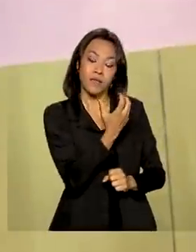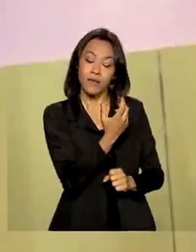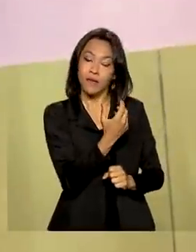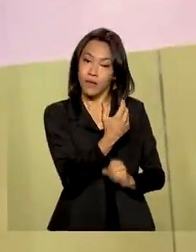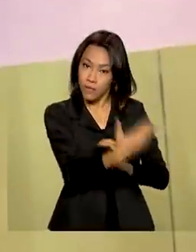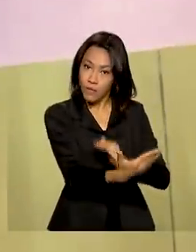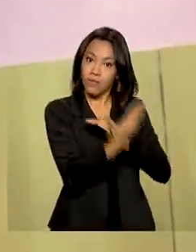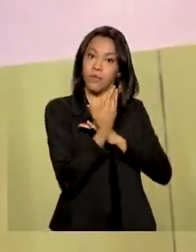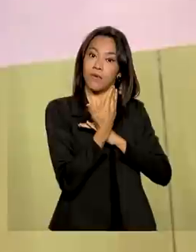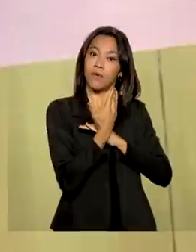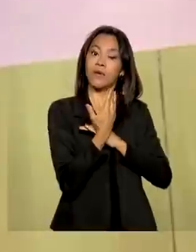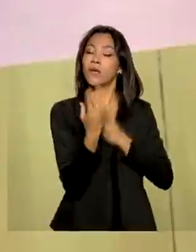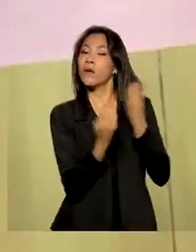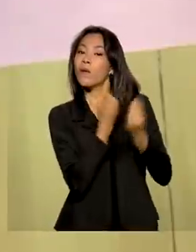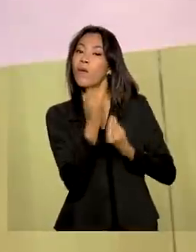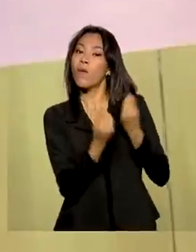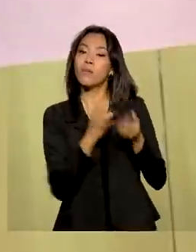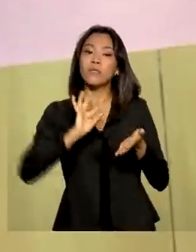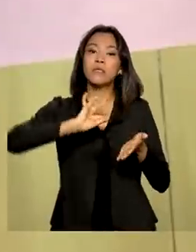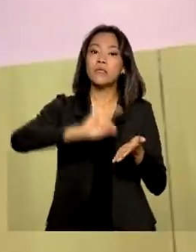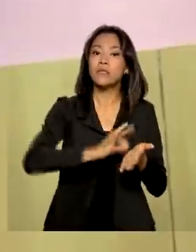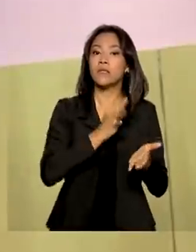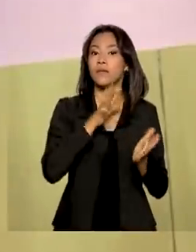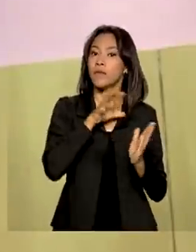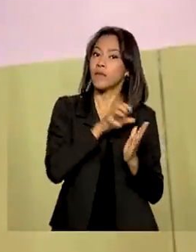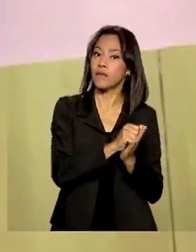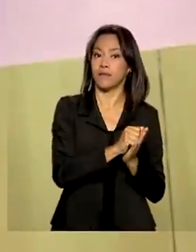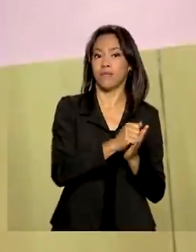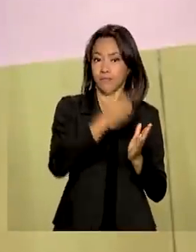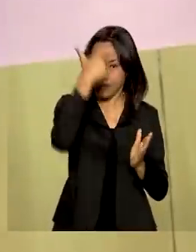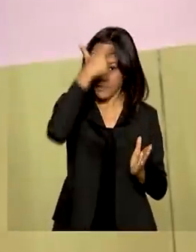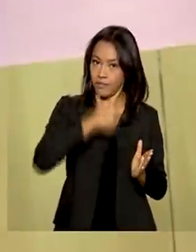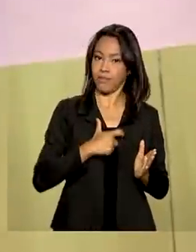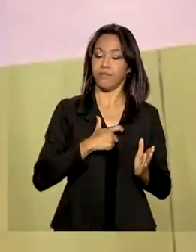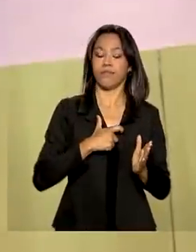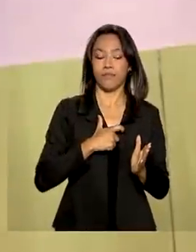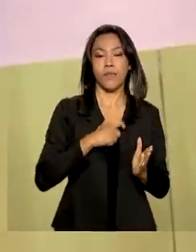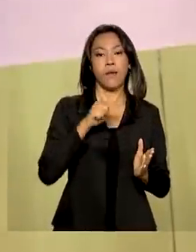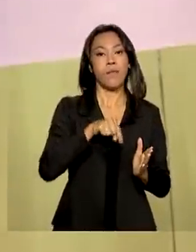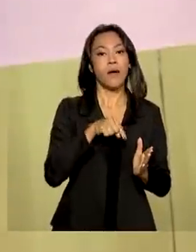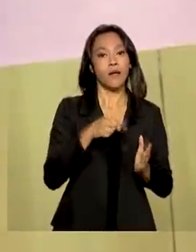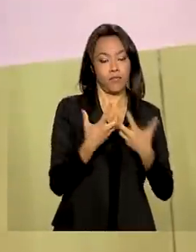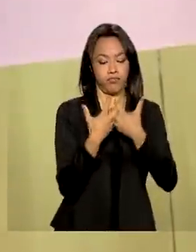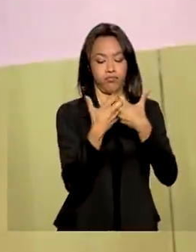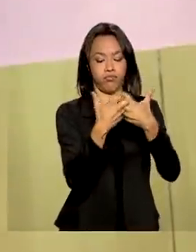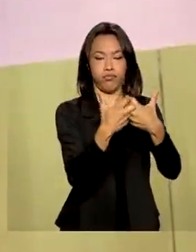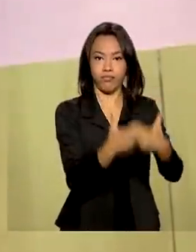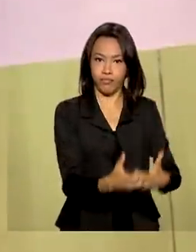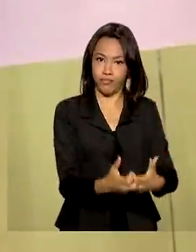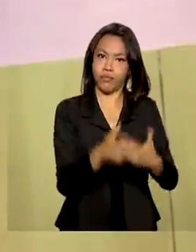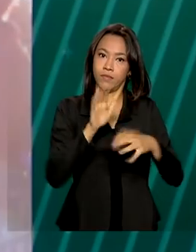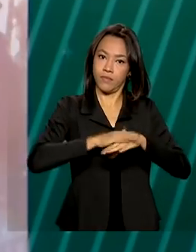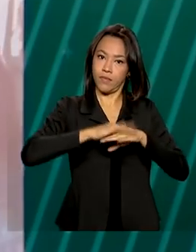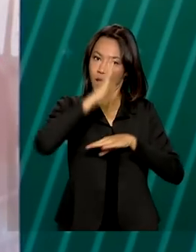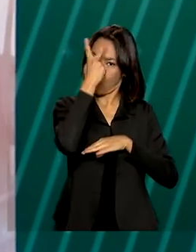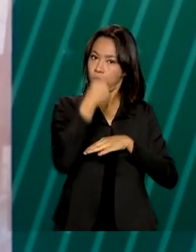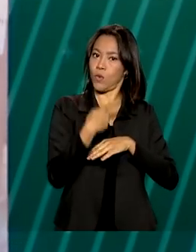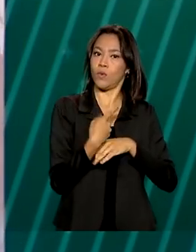situações eles podem se inscrever como microempreendedores individuais, transportadores autônomos de carga.